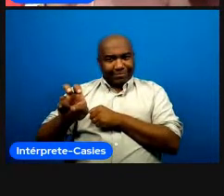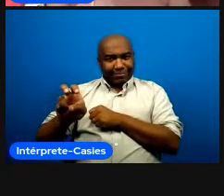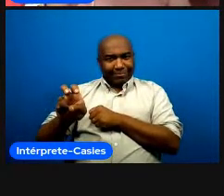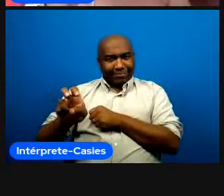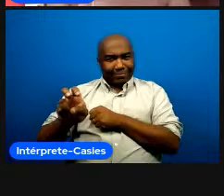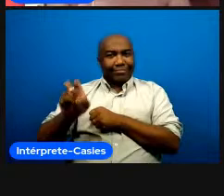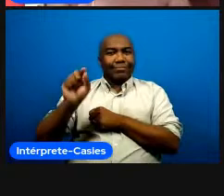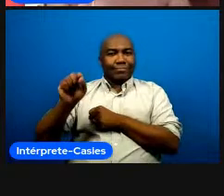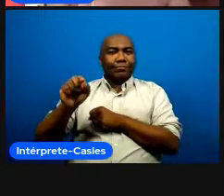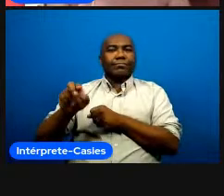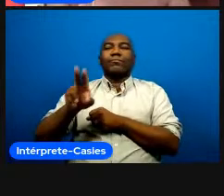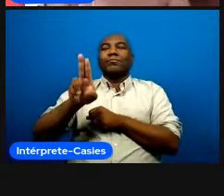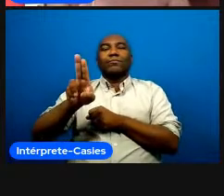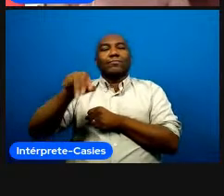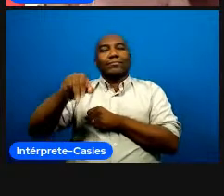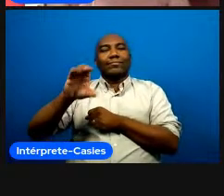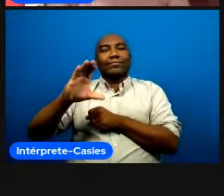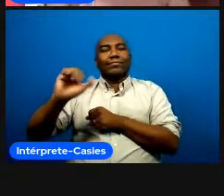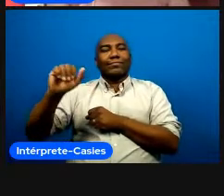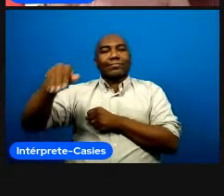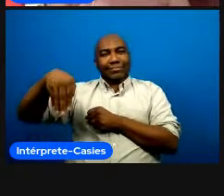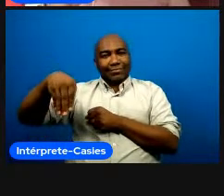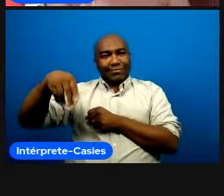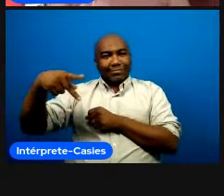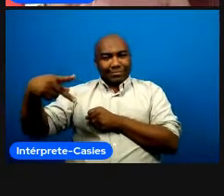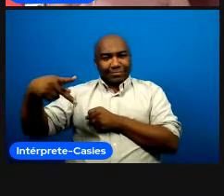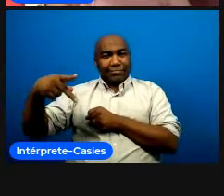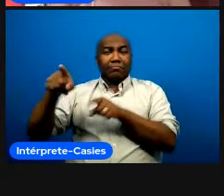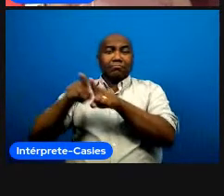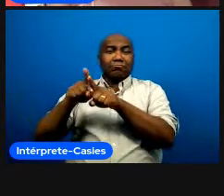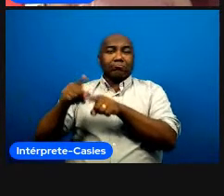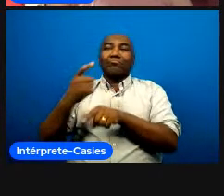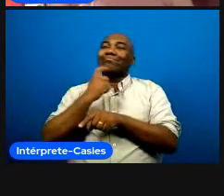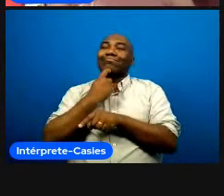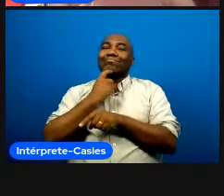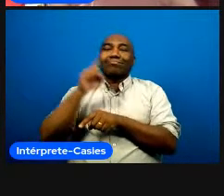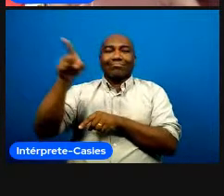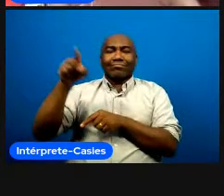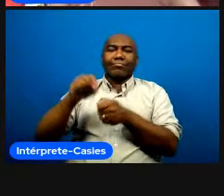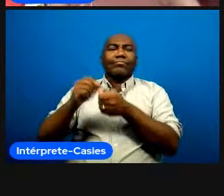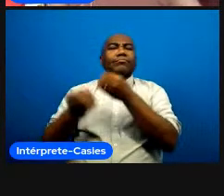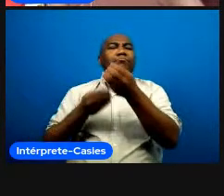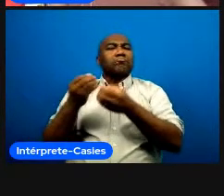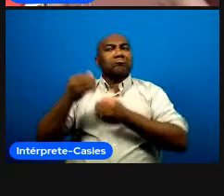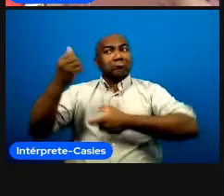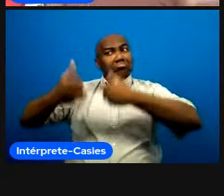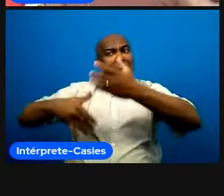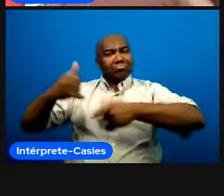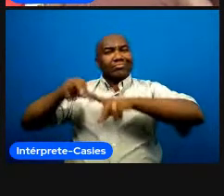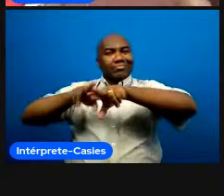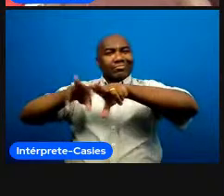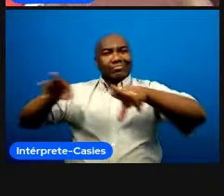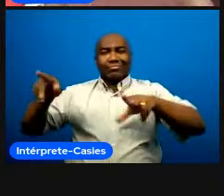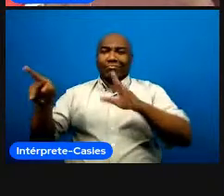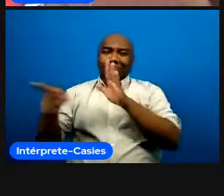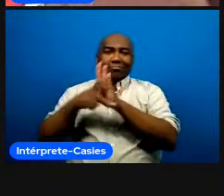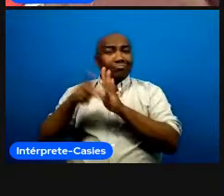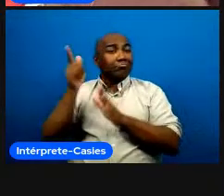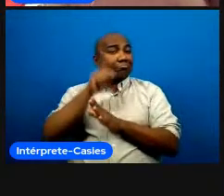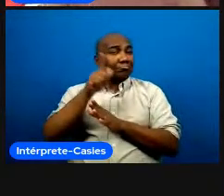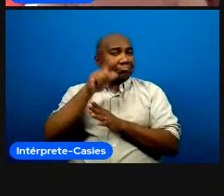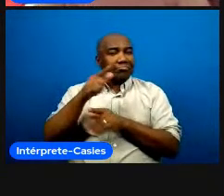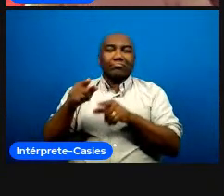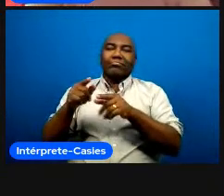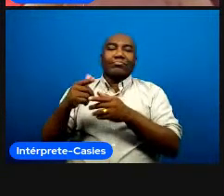conhecimentos interpessoais e intrapessoais nas emendas das nossas disciplinas e é um processo em longo prazo de modificar todo um curso né então